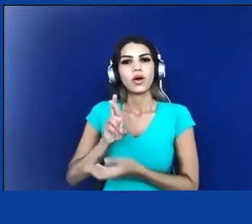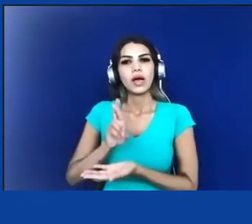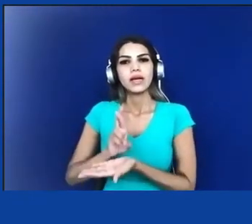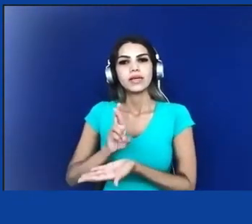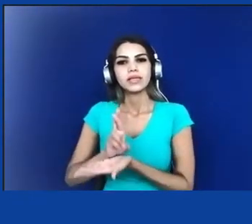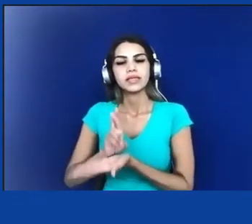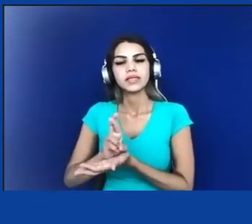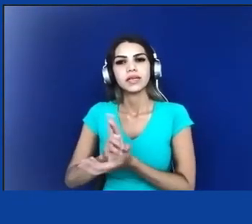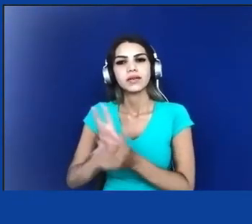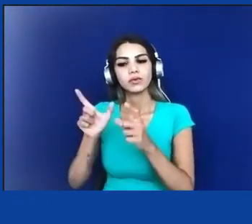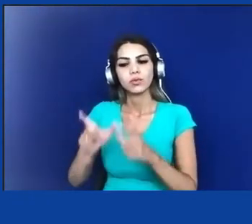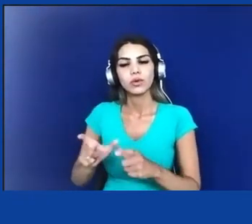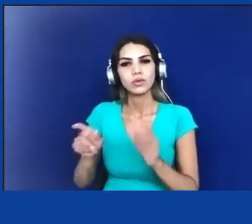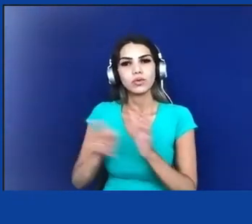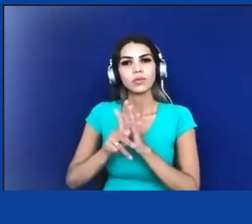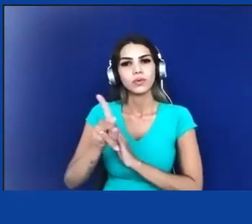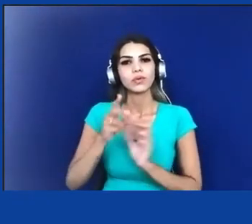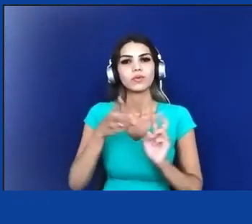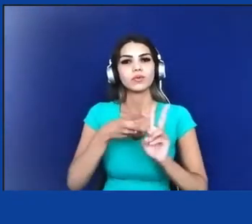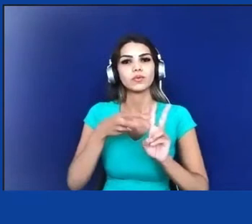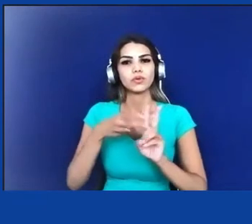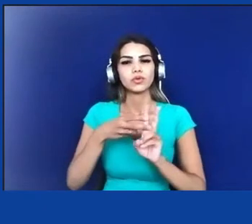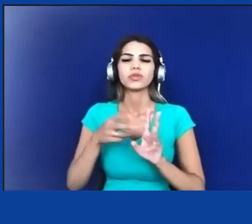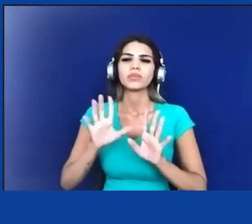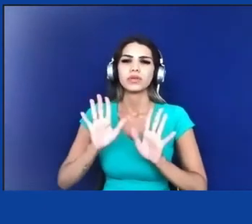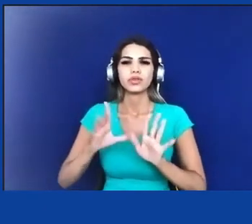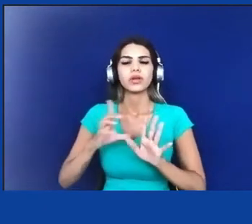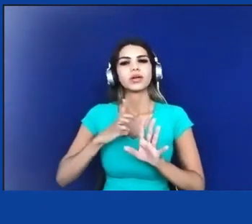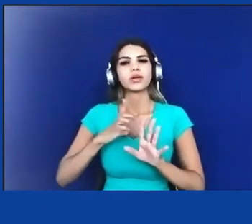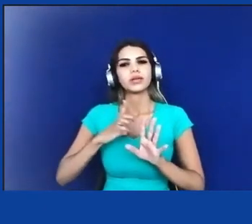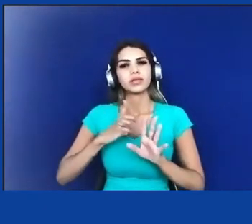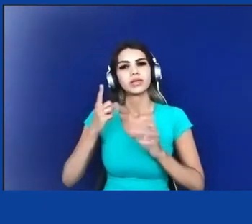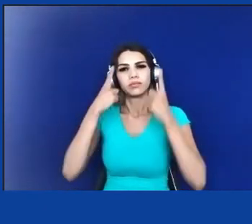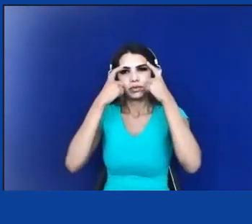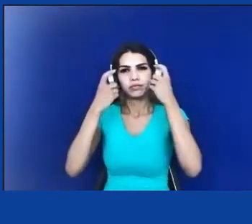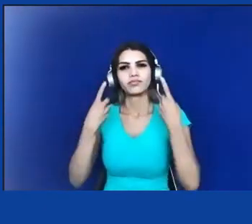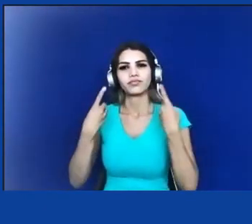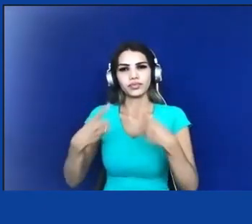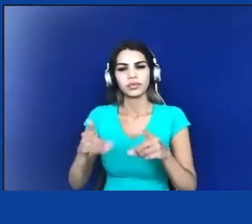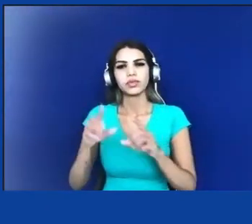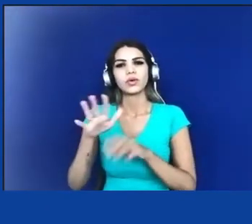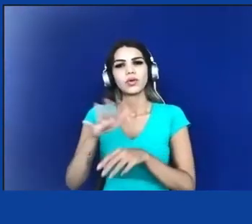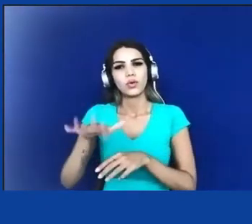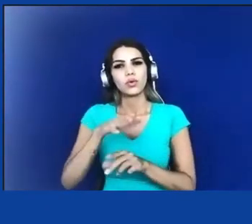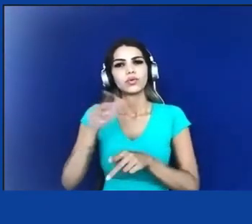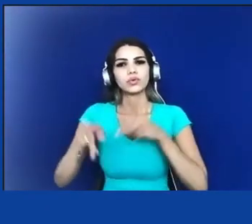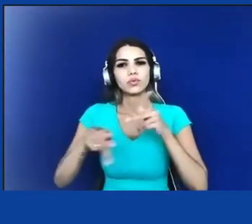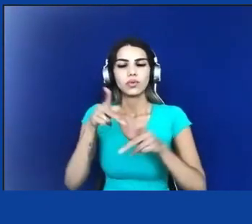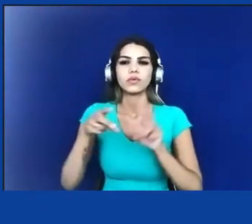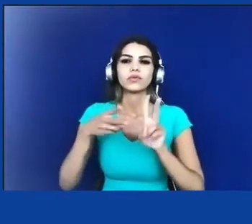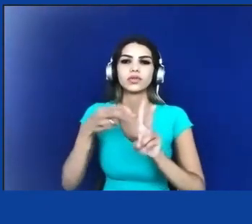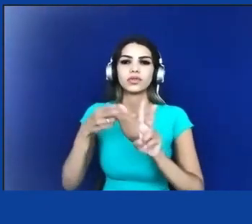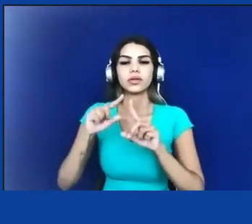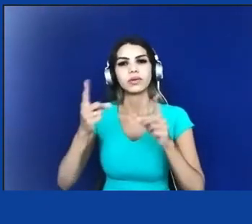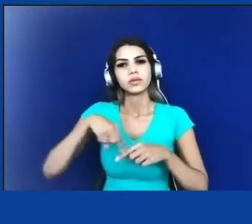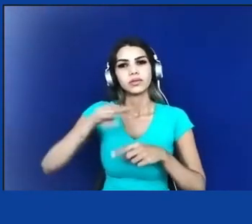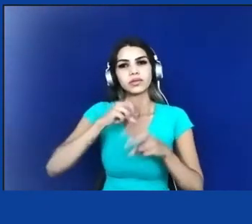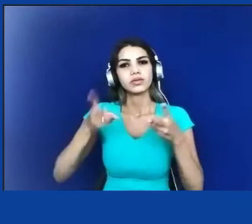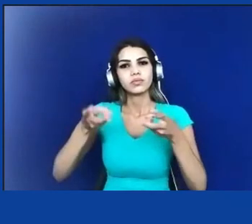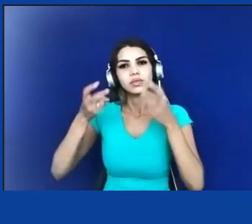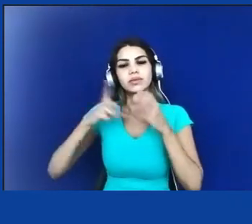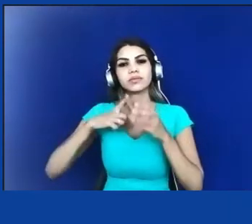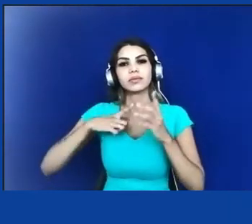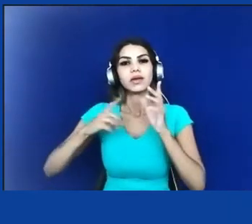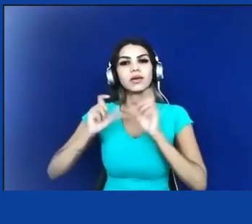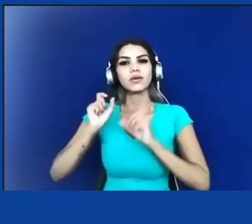todas essas violências contra os próprios povos nós vemos que existe a partir daí uma disputa de